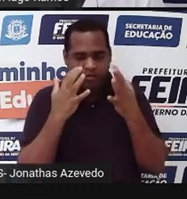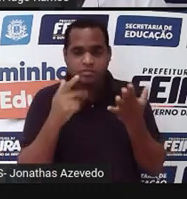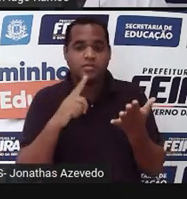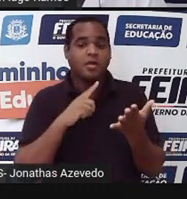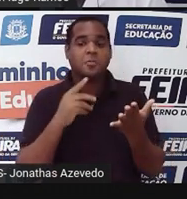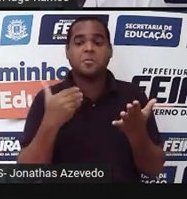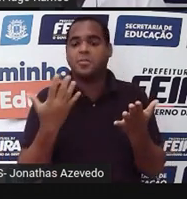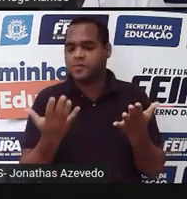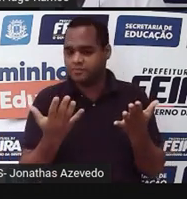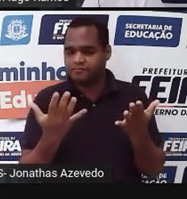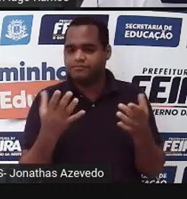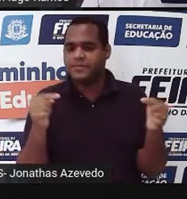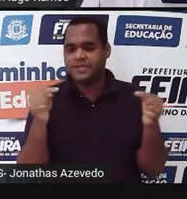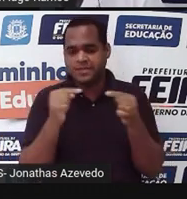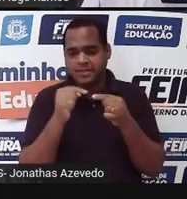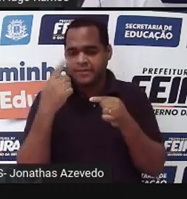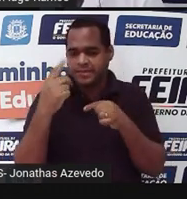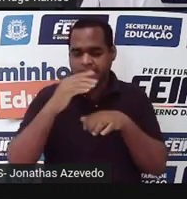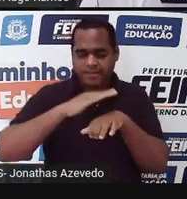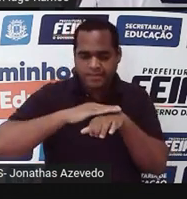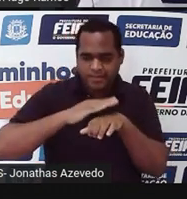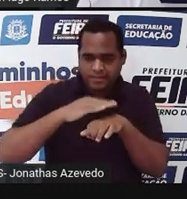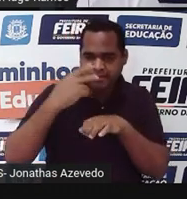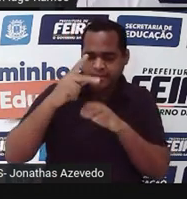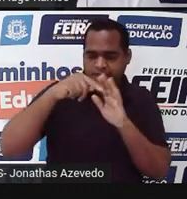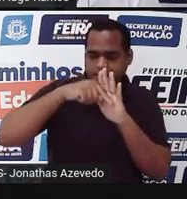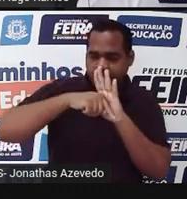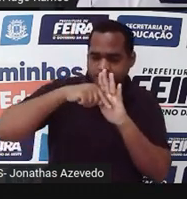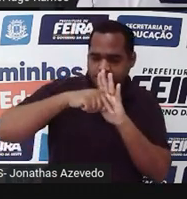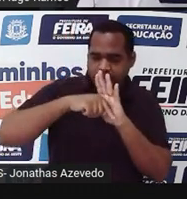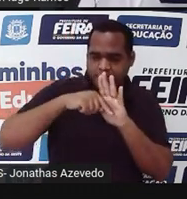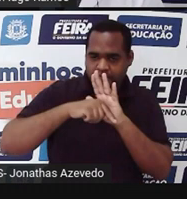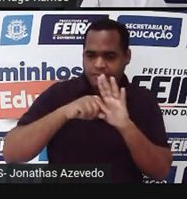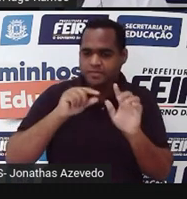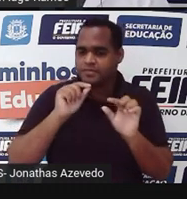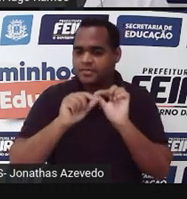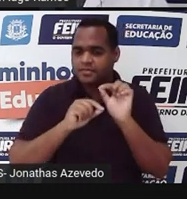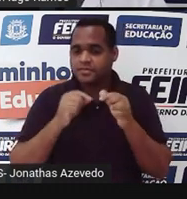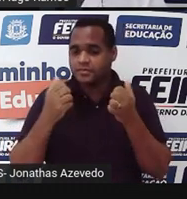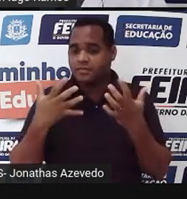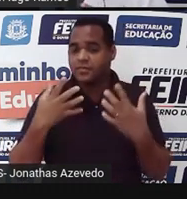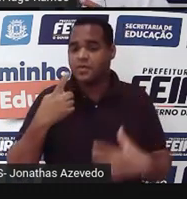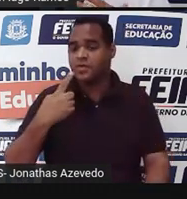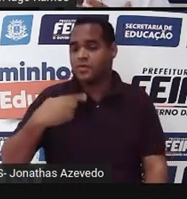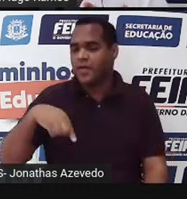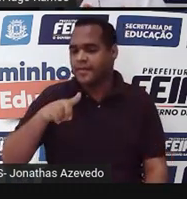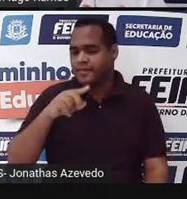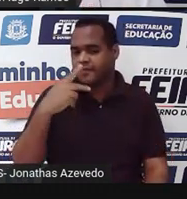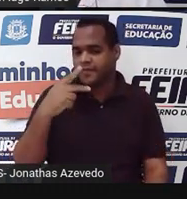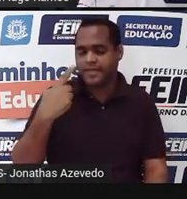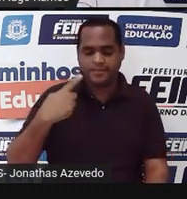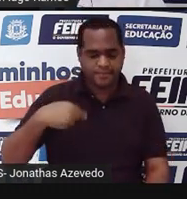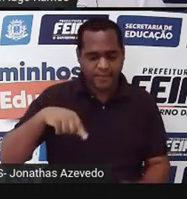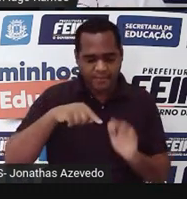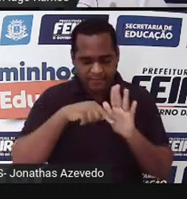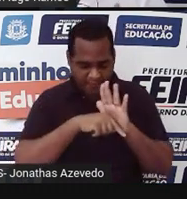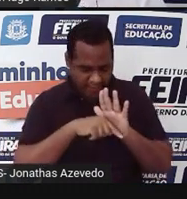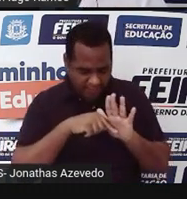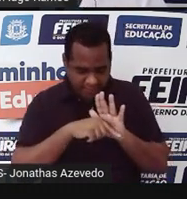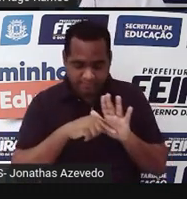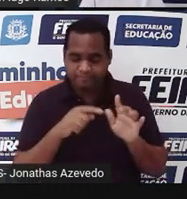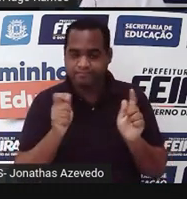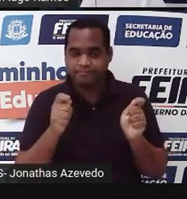Tá bom? Esse é um momento que a gente chama de autoavaliação. É nós avaliarmos a nós